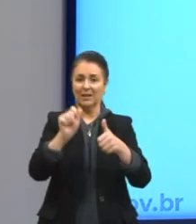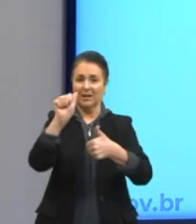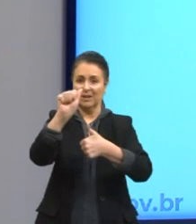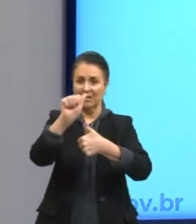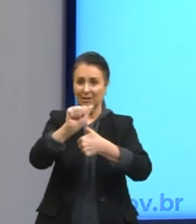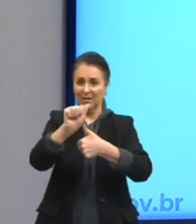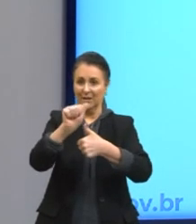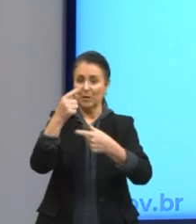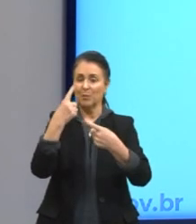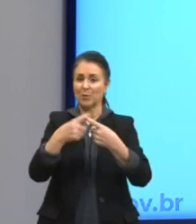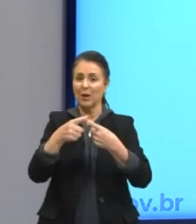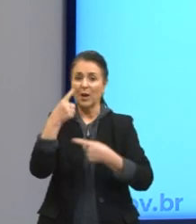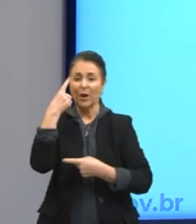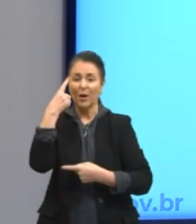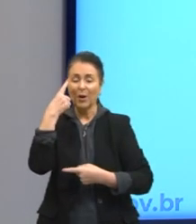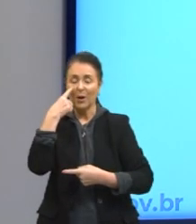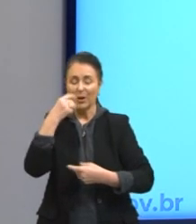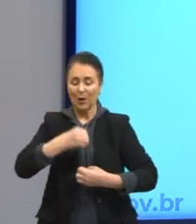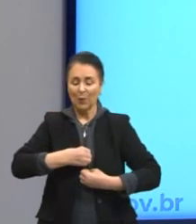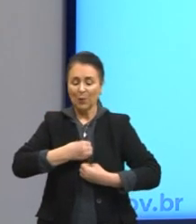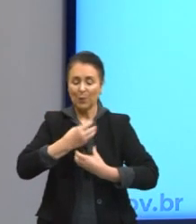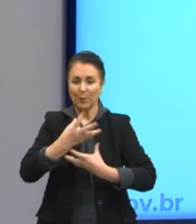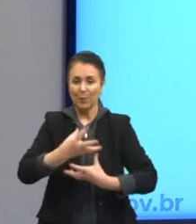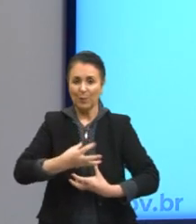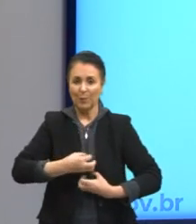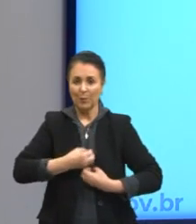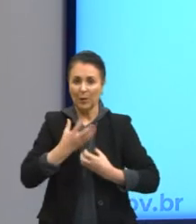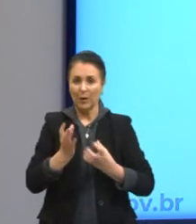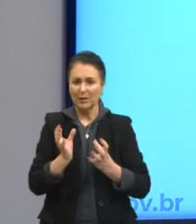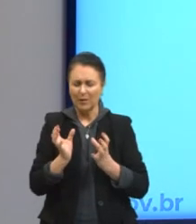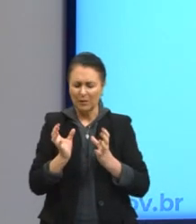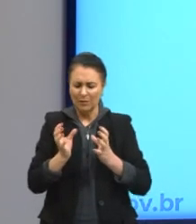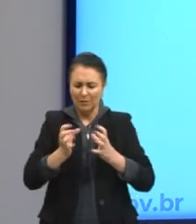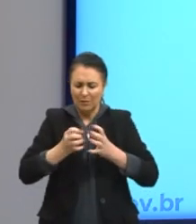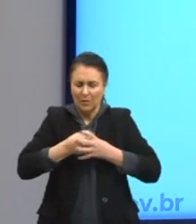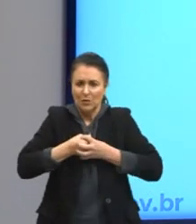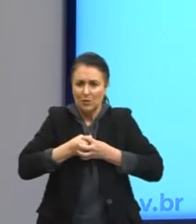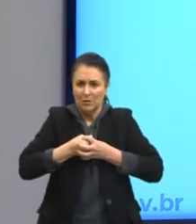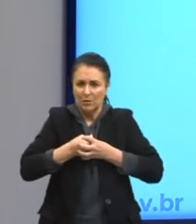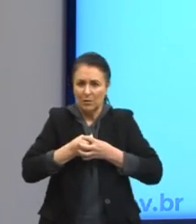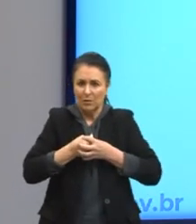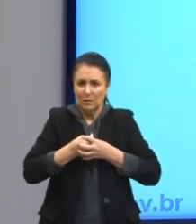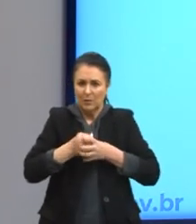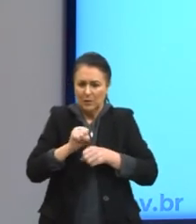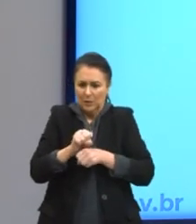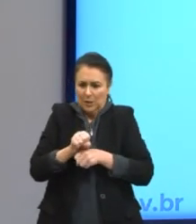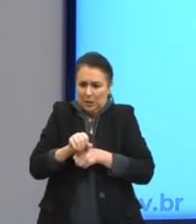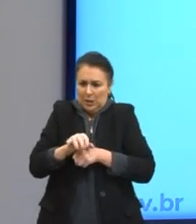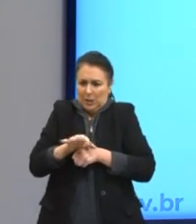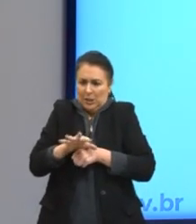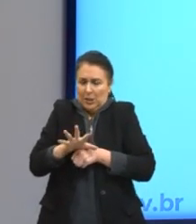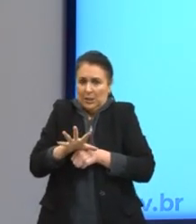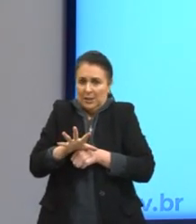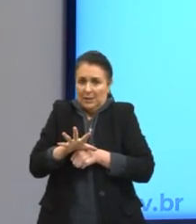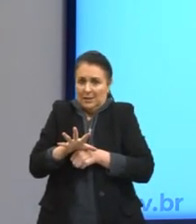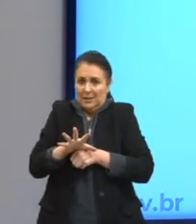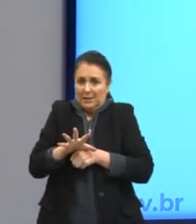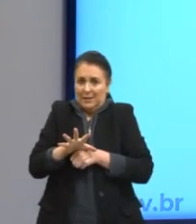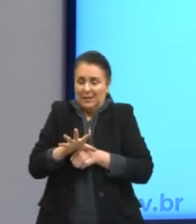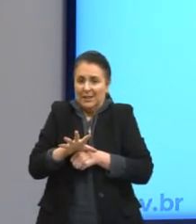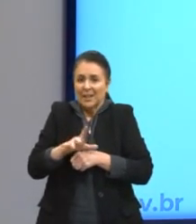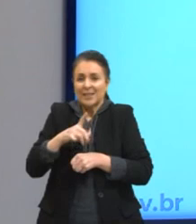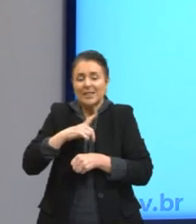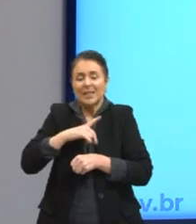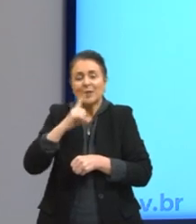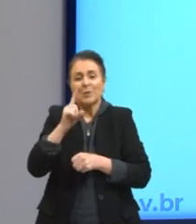voltar ali no poema. Se fecha, se eriça. A gente tem aqui